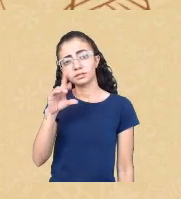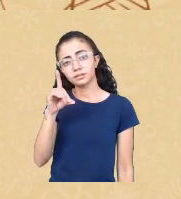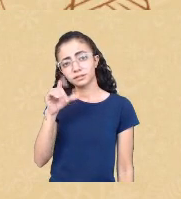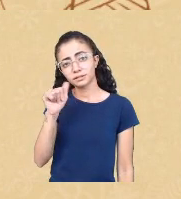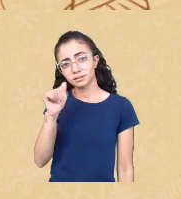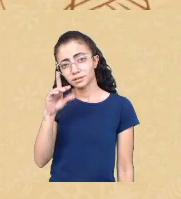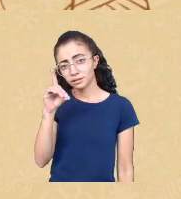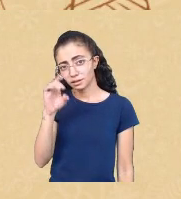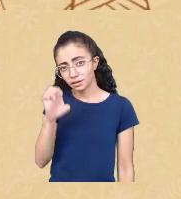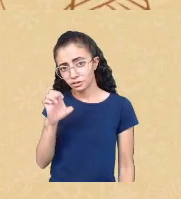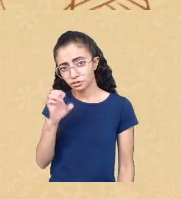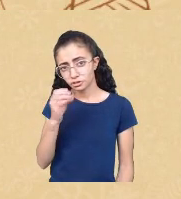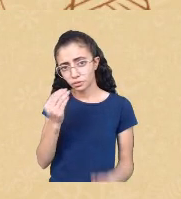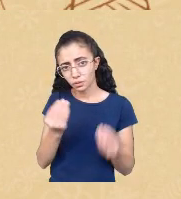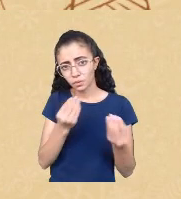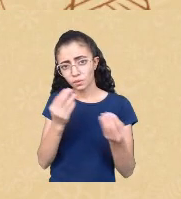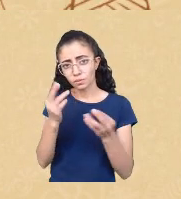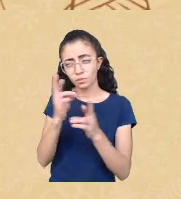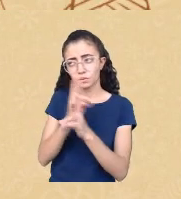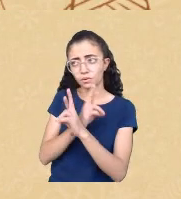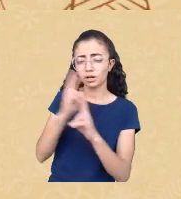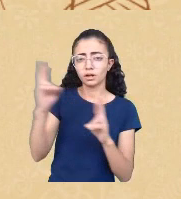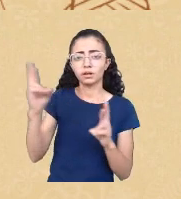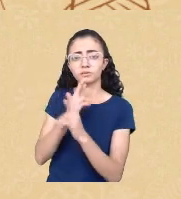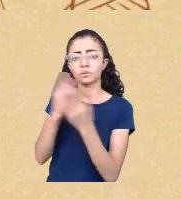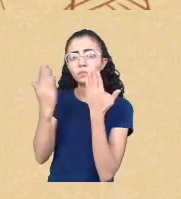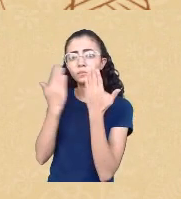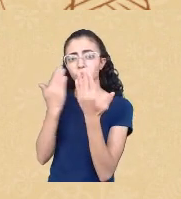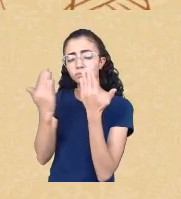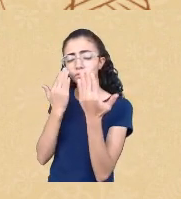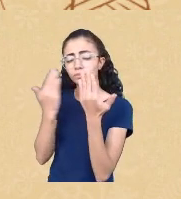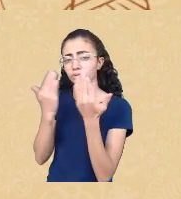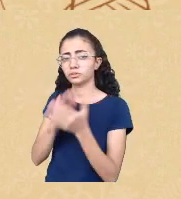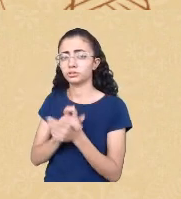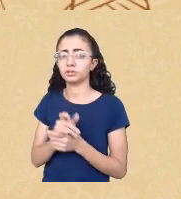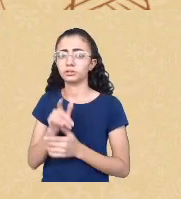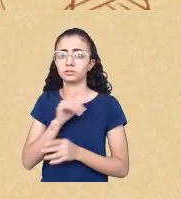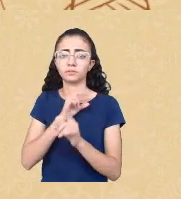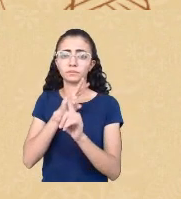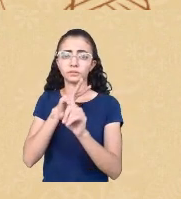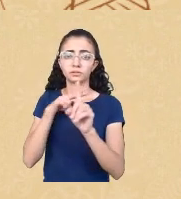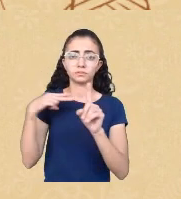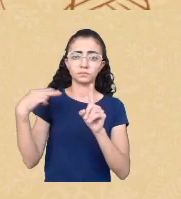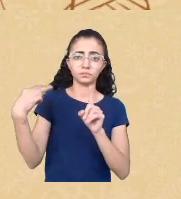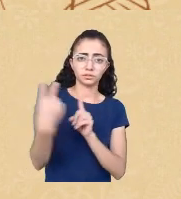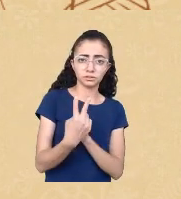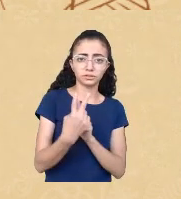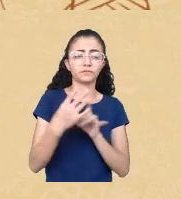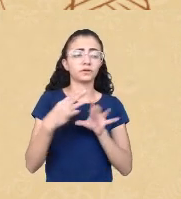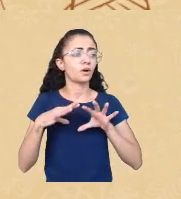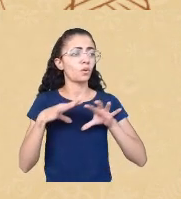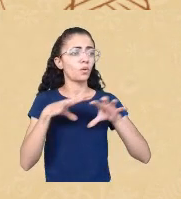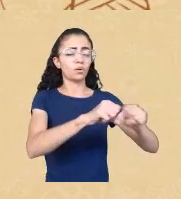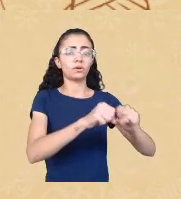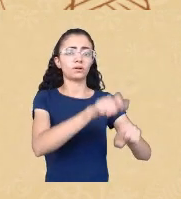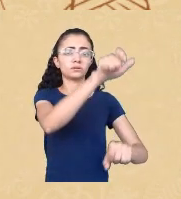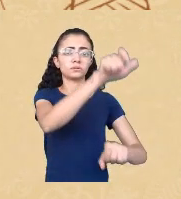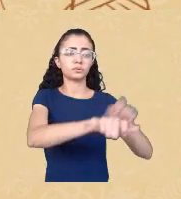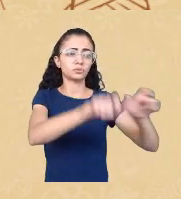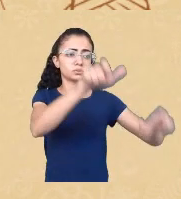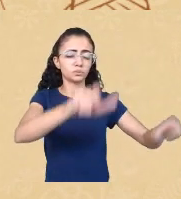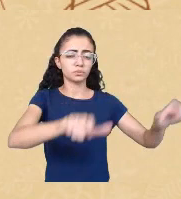das perspectivas é exatamente na colonialidade do ser como é que a gente pode